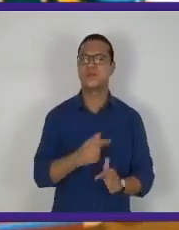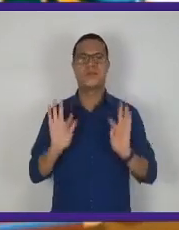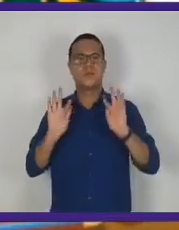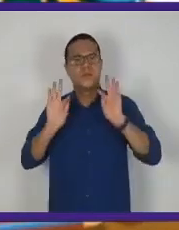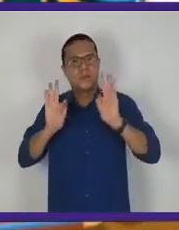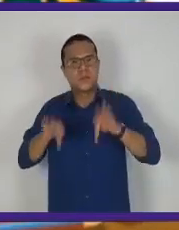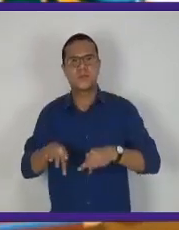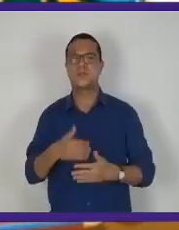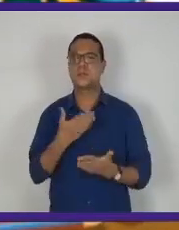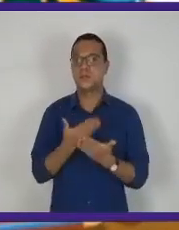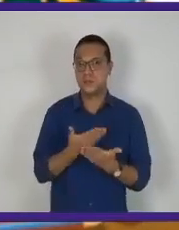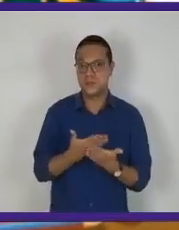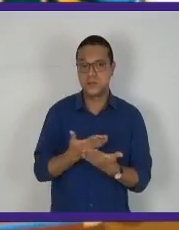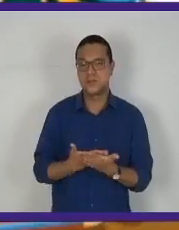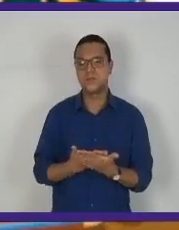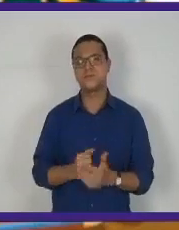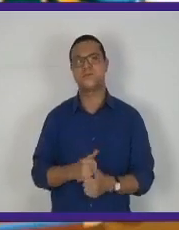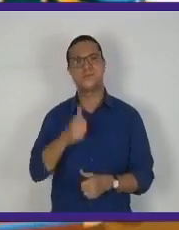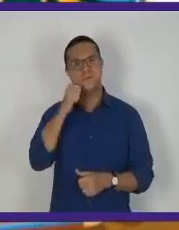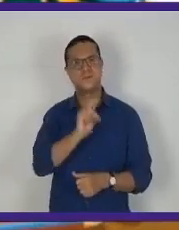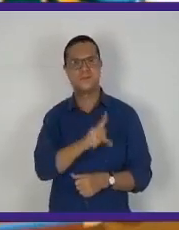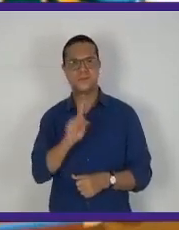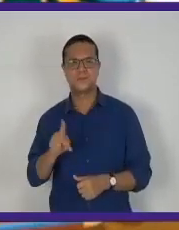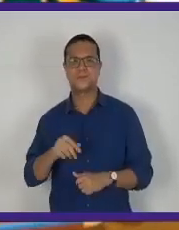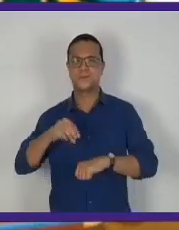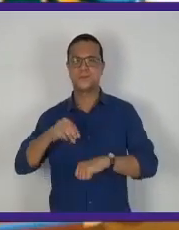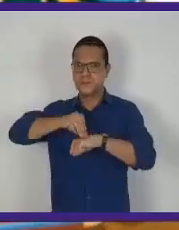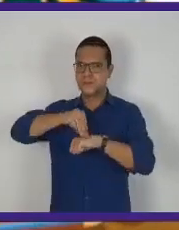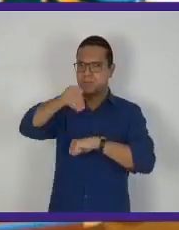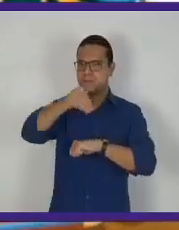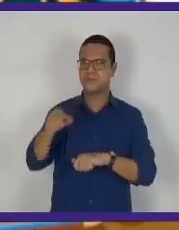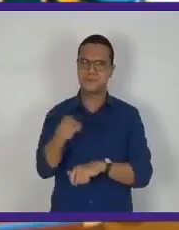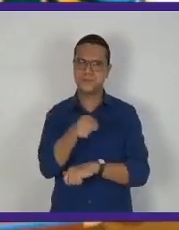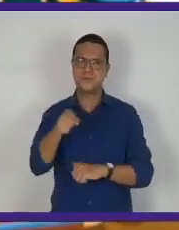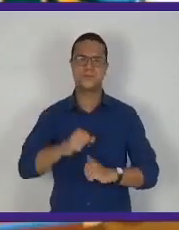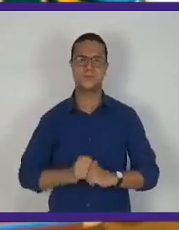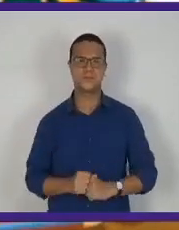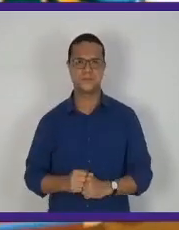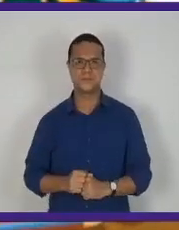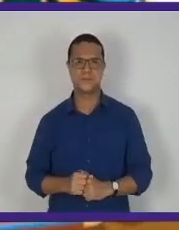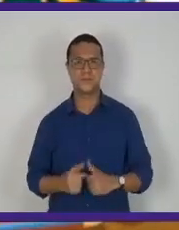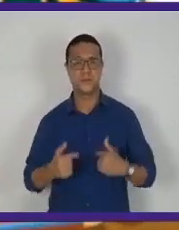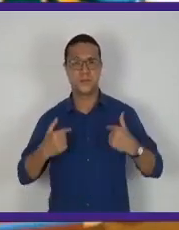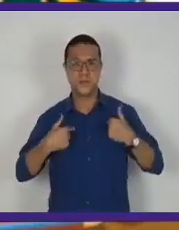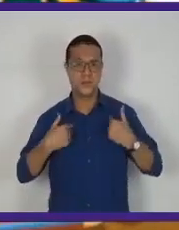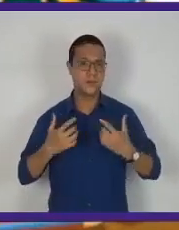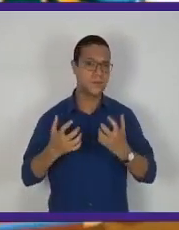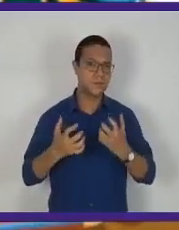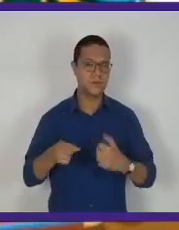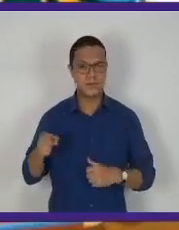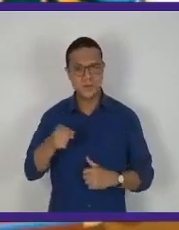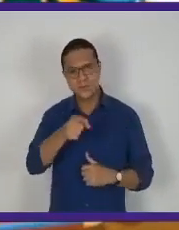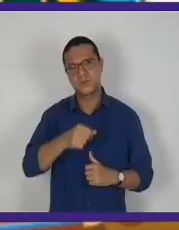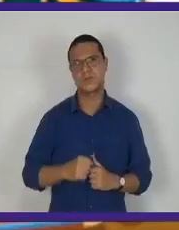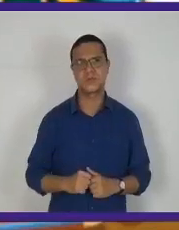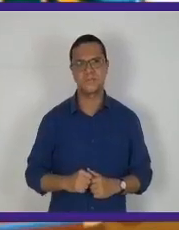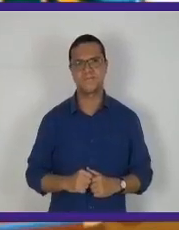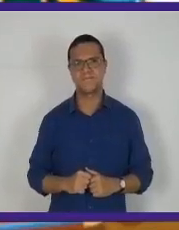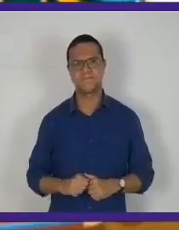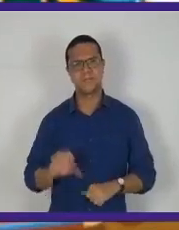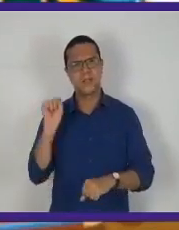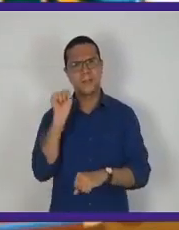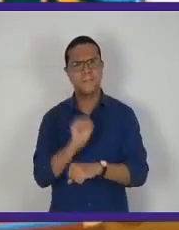nós estamos finalizando a nossa aula, Tiana quer deixar uma mensagem para vocês. Eu quero que